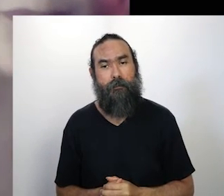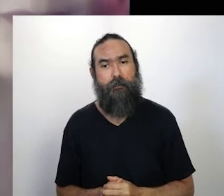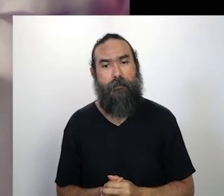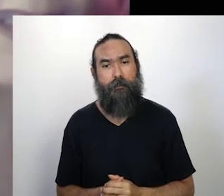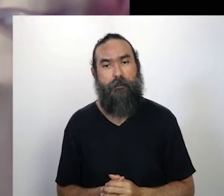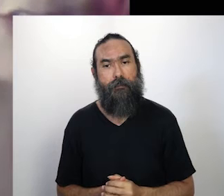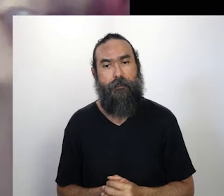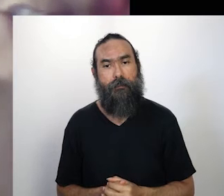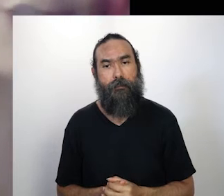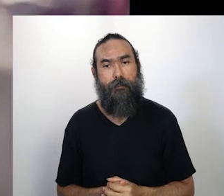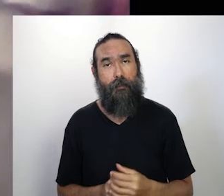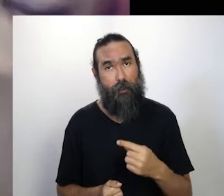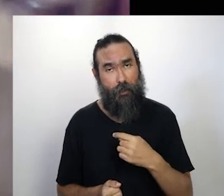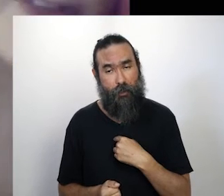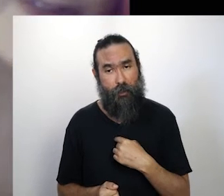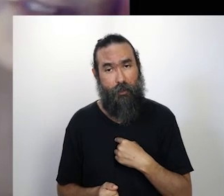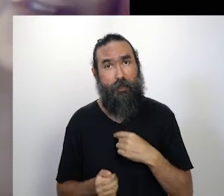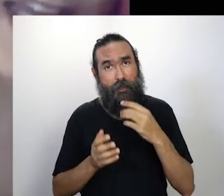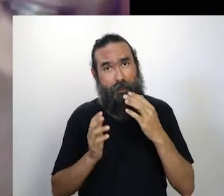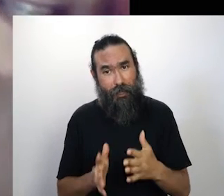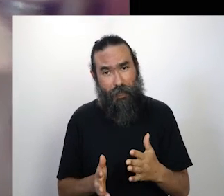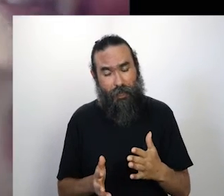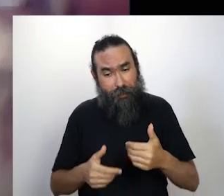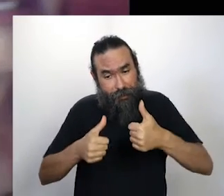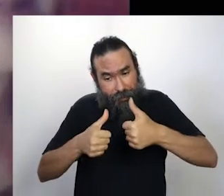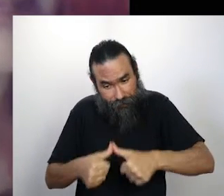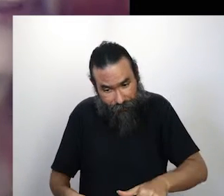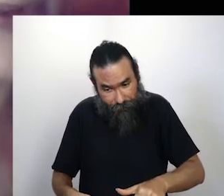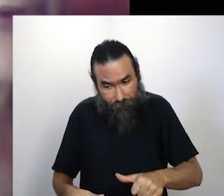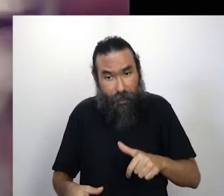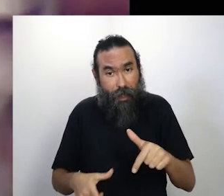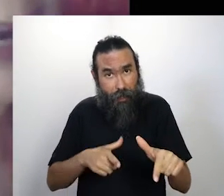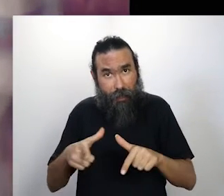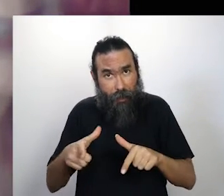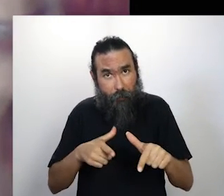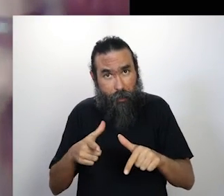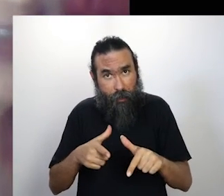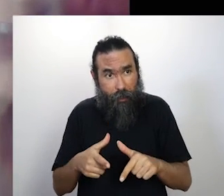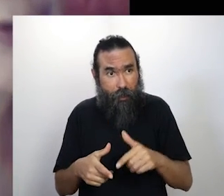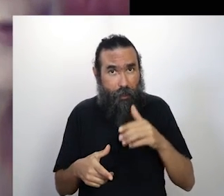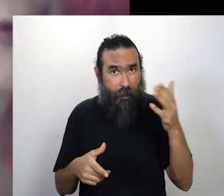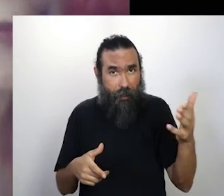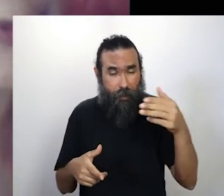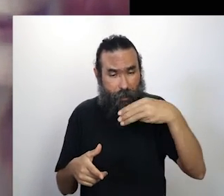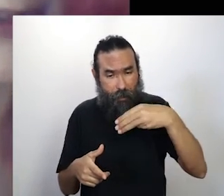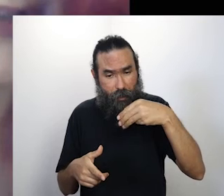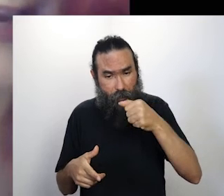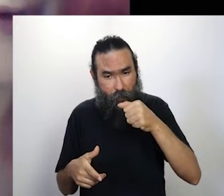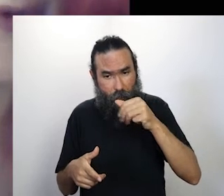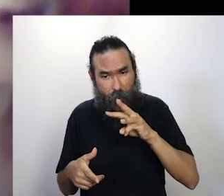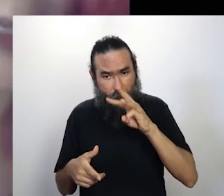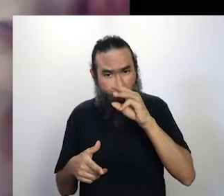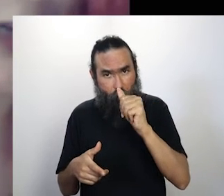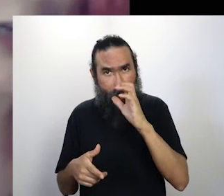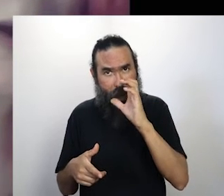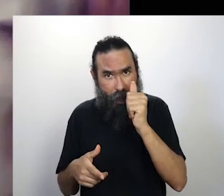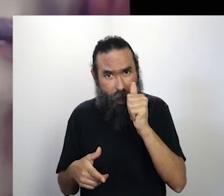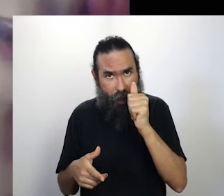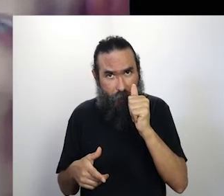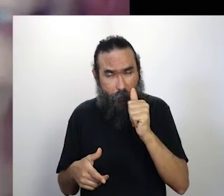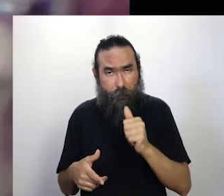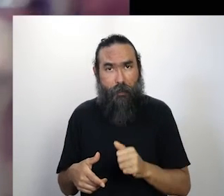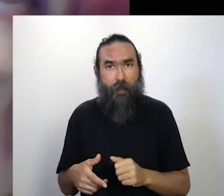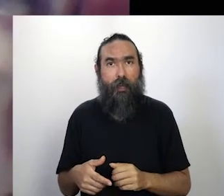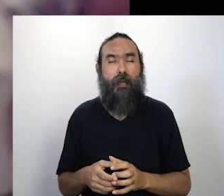né? Eu já tinha um trabalho sendo realizado pelo Estúdio Mauaca, que é a sede do grupo, que é o Campaninha Coral